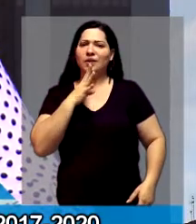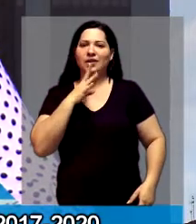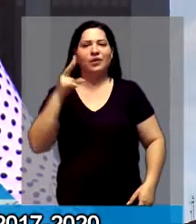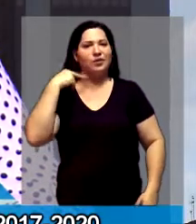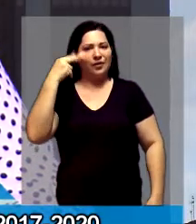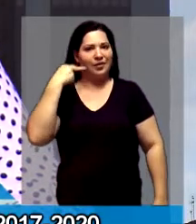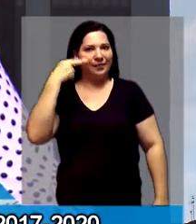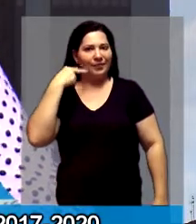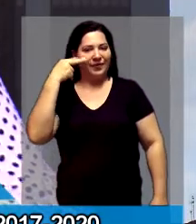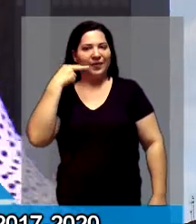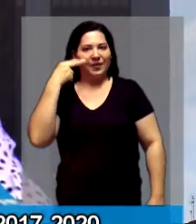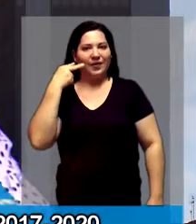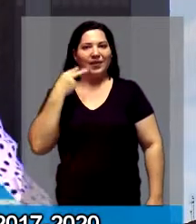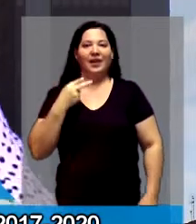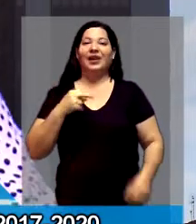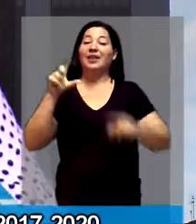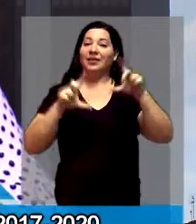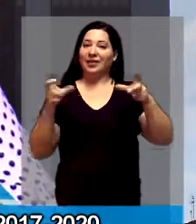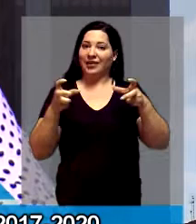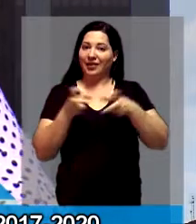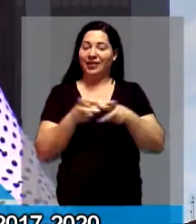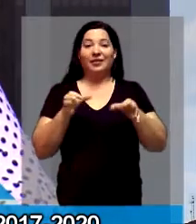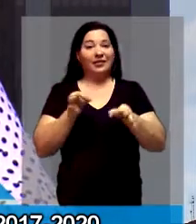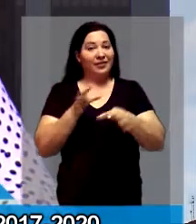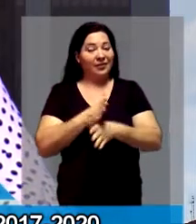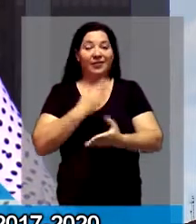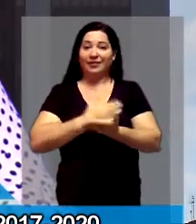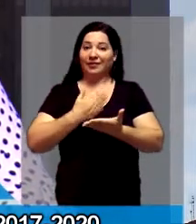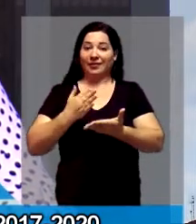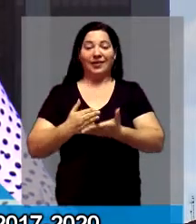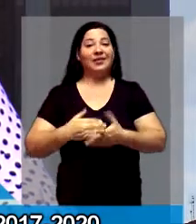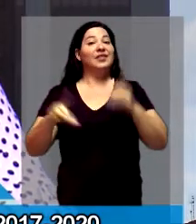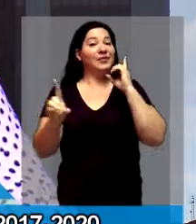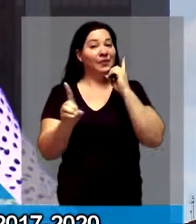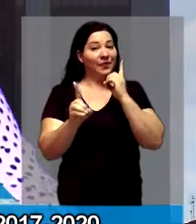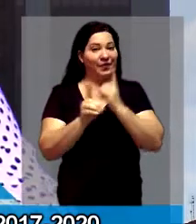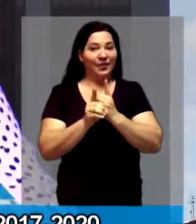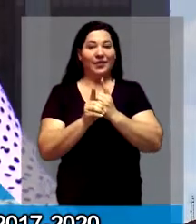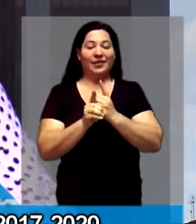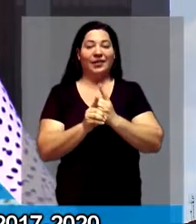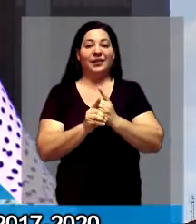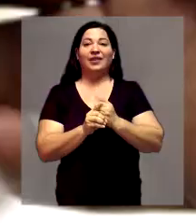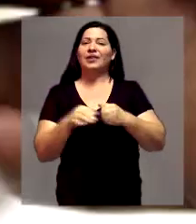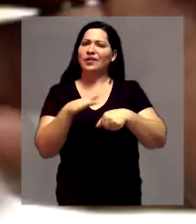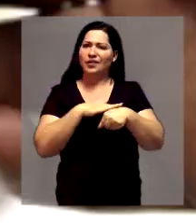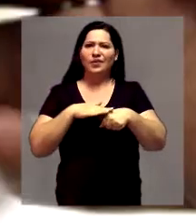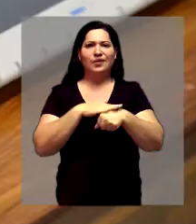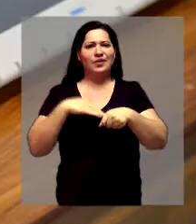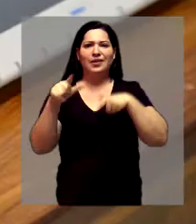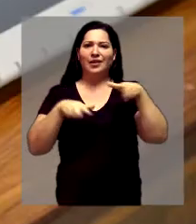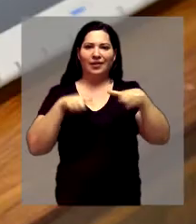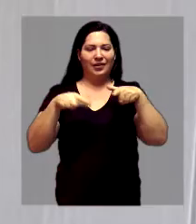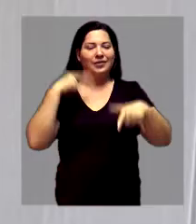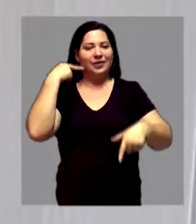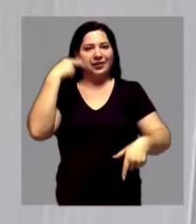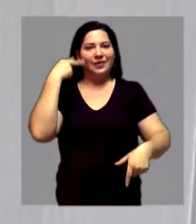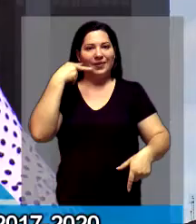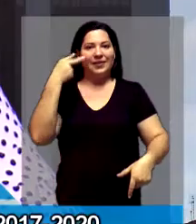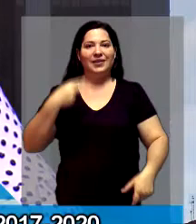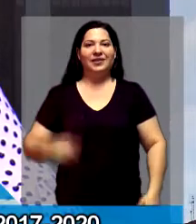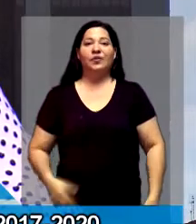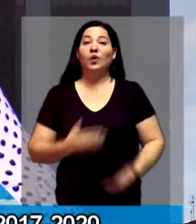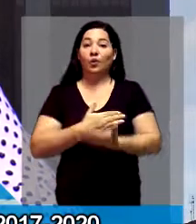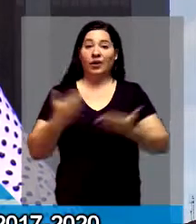mais dos vereadores, a TV Câmara preparou uma série de encontros para a gente conversar sobre o trabalho dos parlamentares.